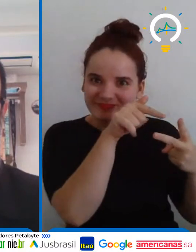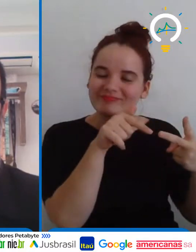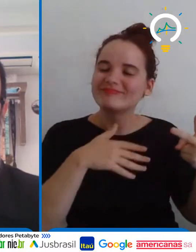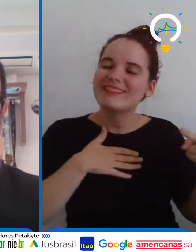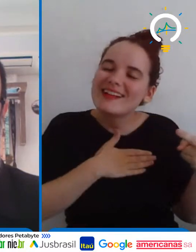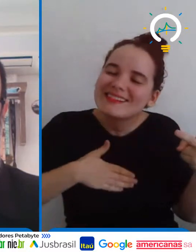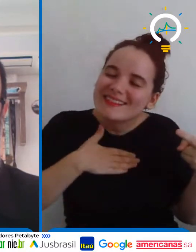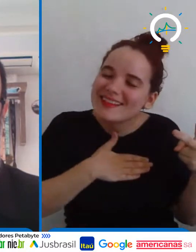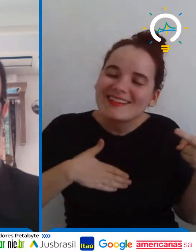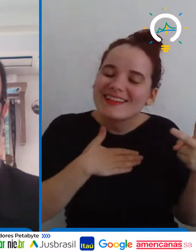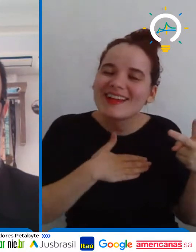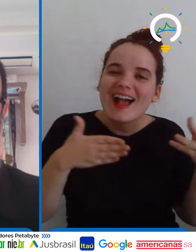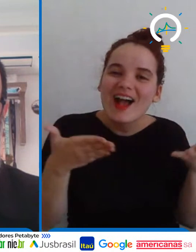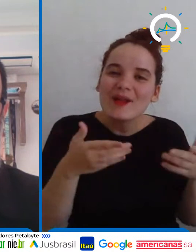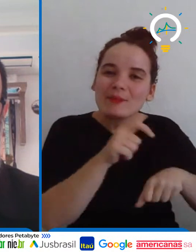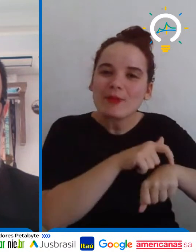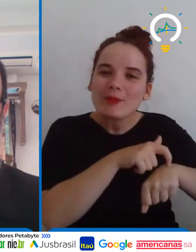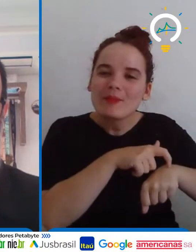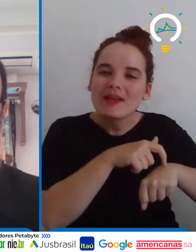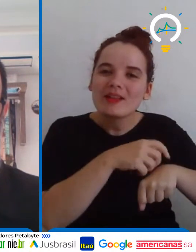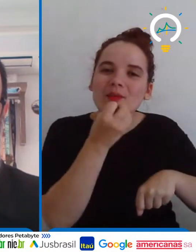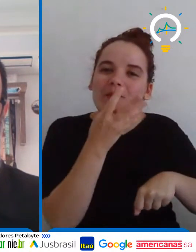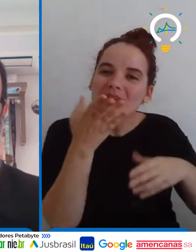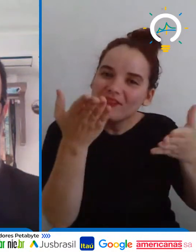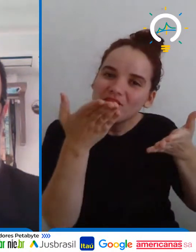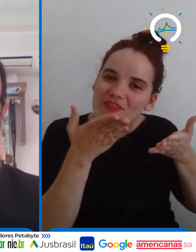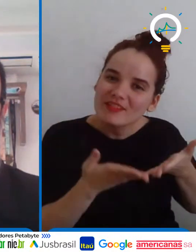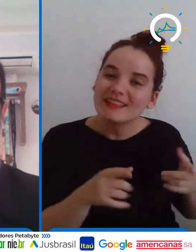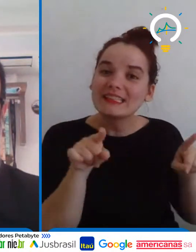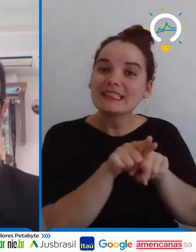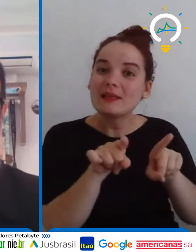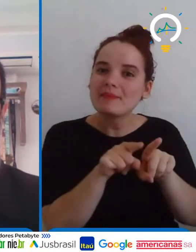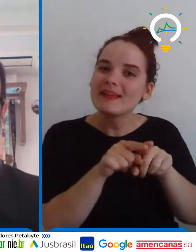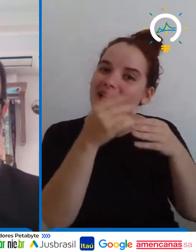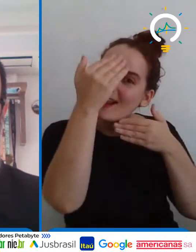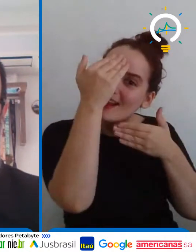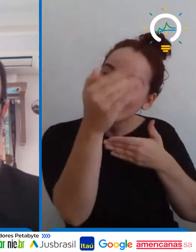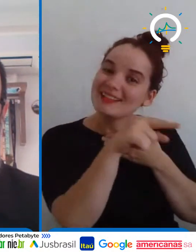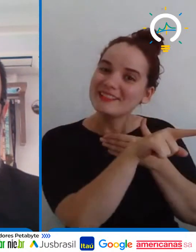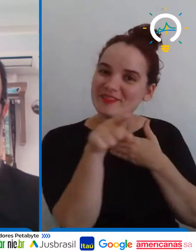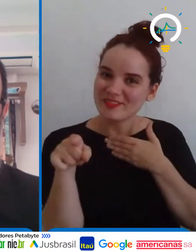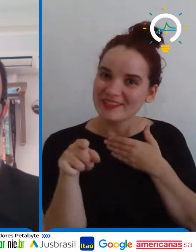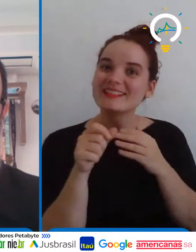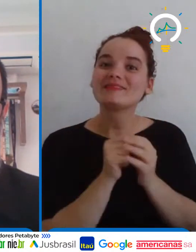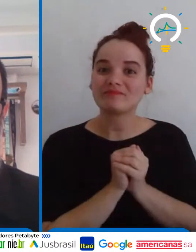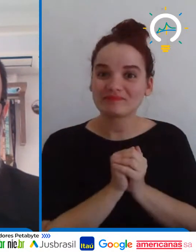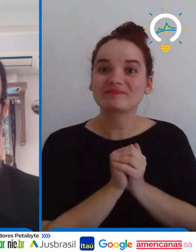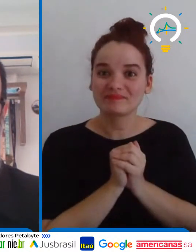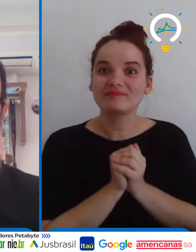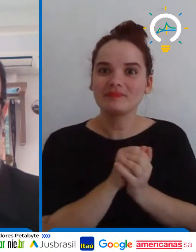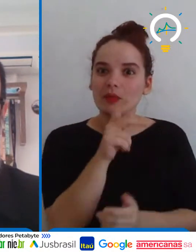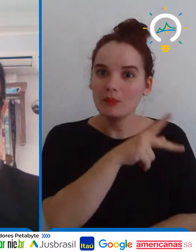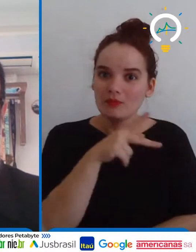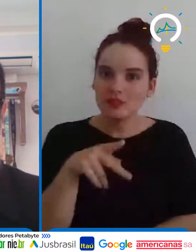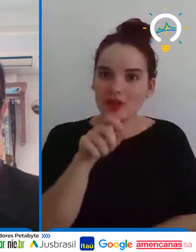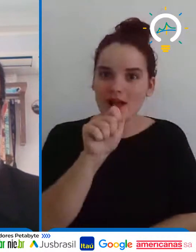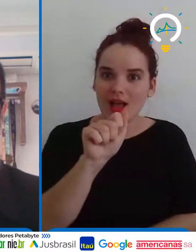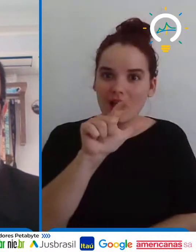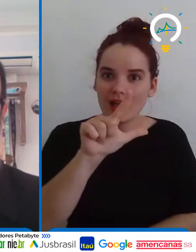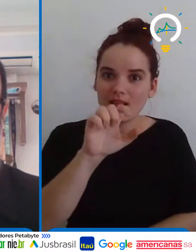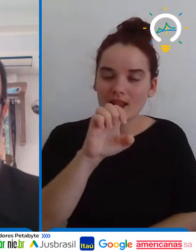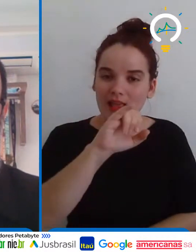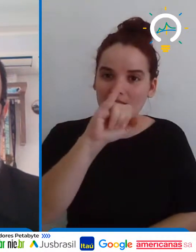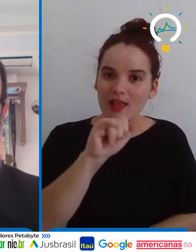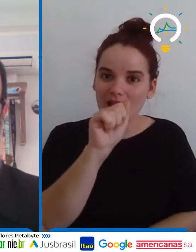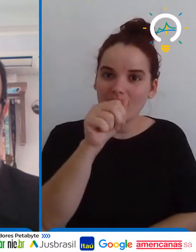para poder dar essas boas-vindas para todos os participantes e também para agradecer por vocês. O professor também é Alejandro Ramírez, da coordenação